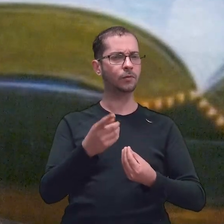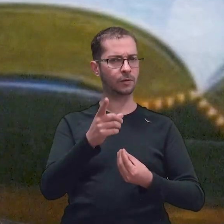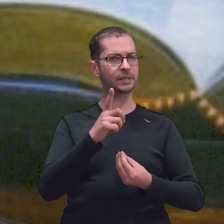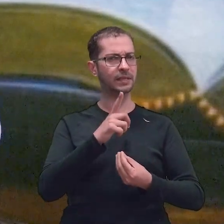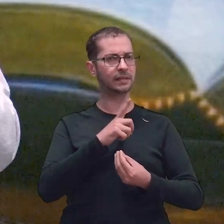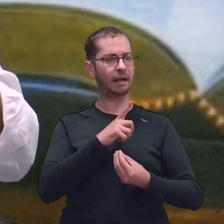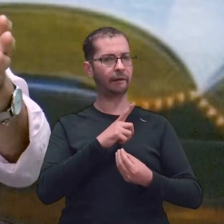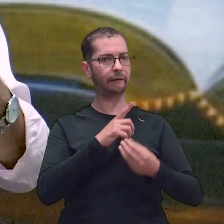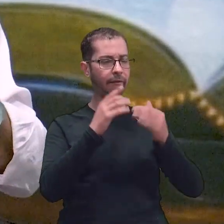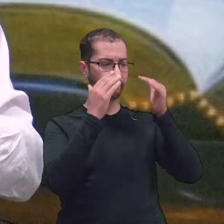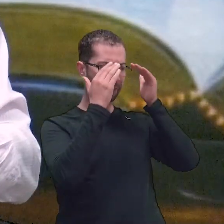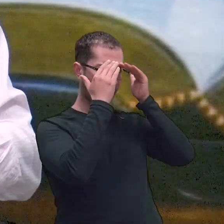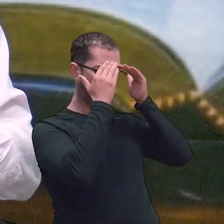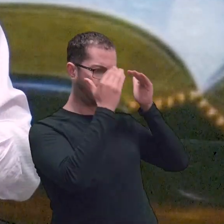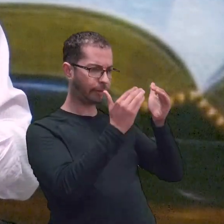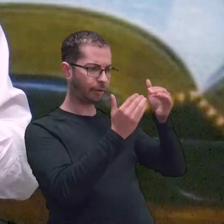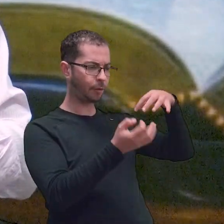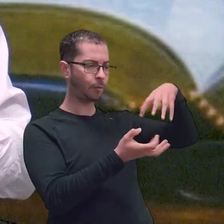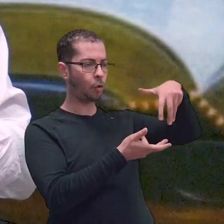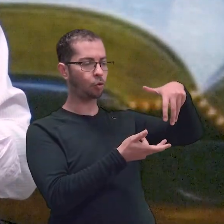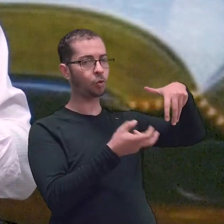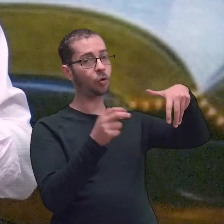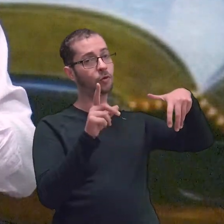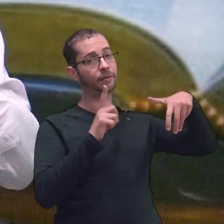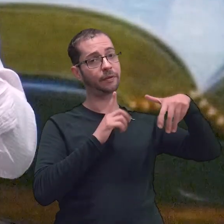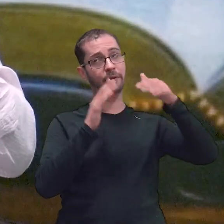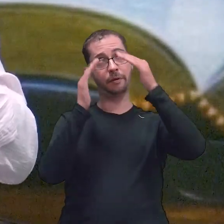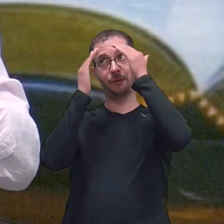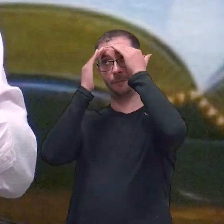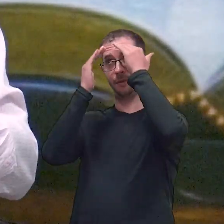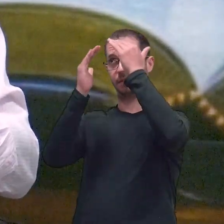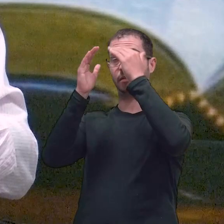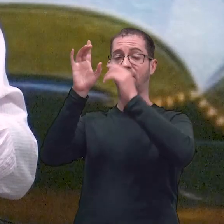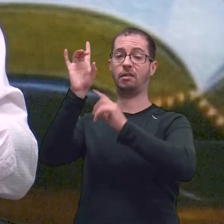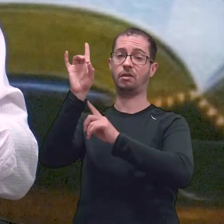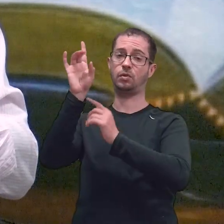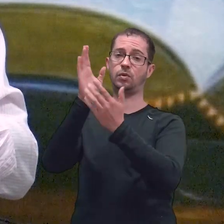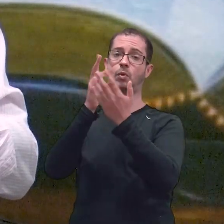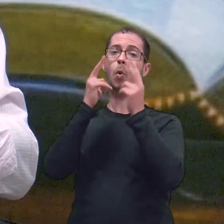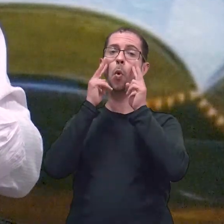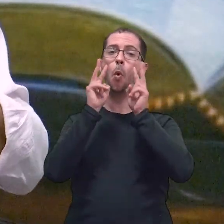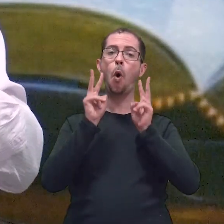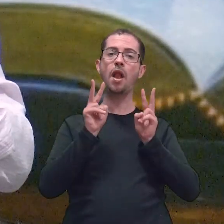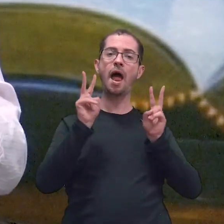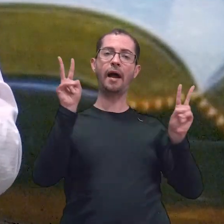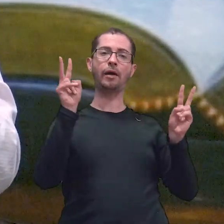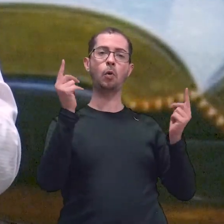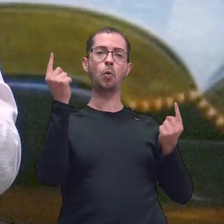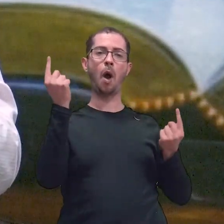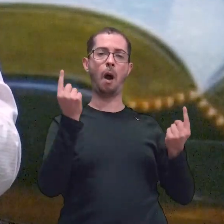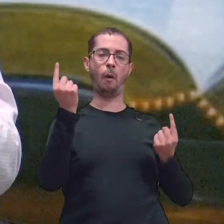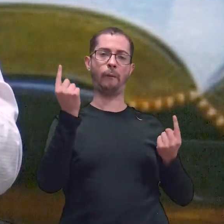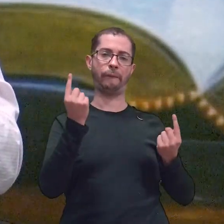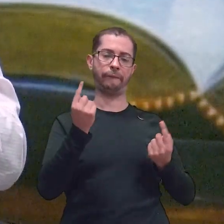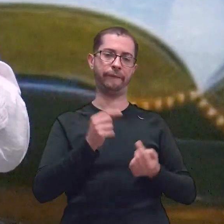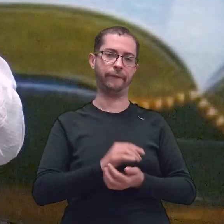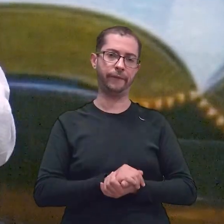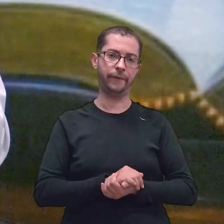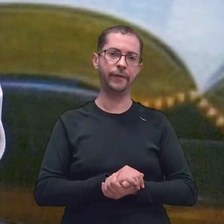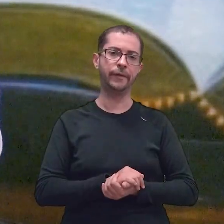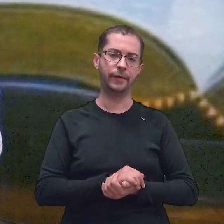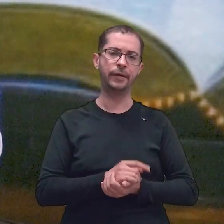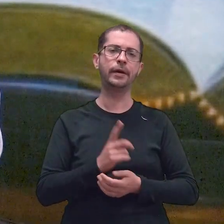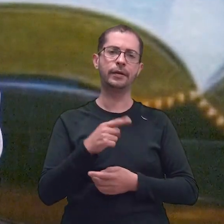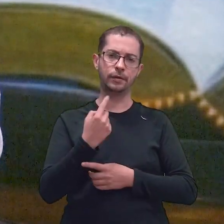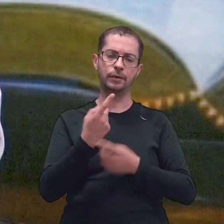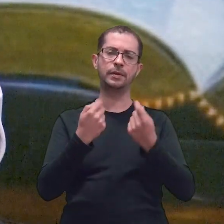curso deste mundo, ou segundo o curso de Deus? Onde é que nós temos olhado? Dá para a gente considerar isso. E como é